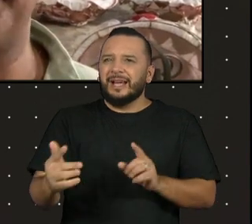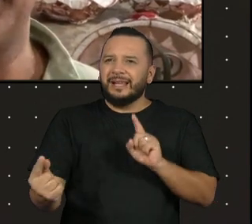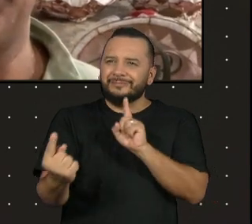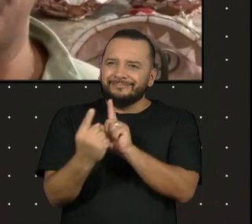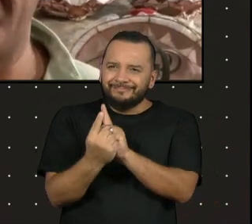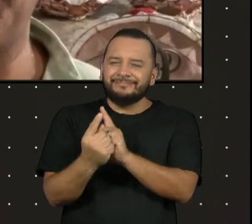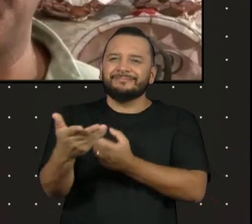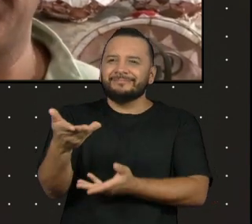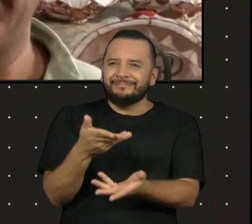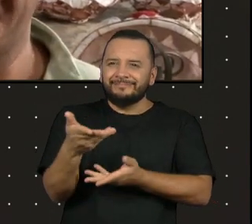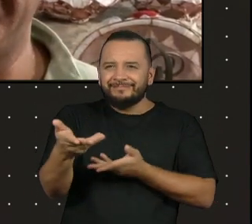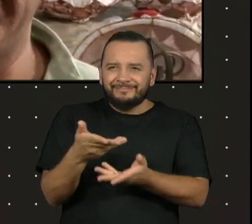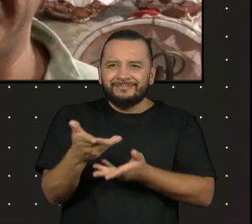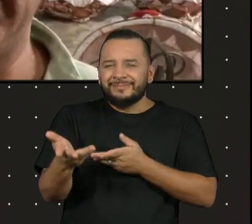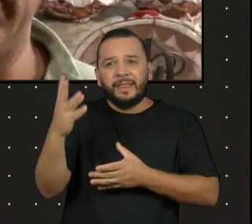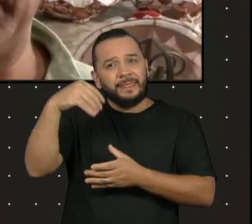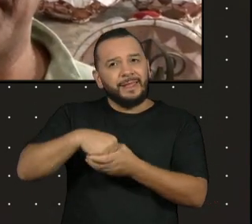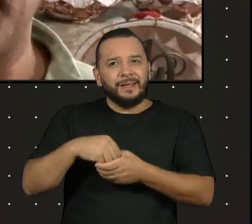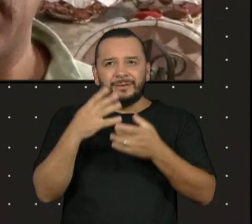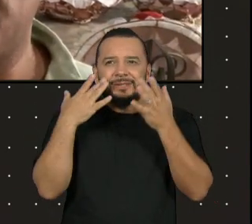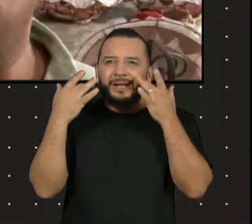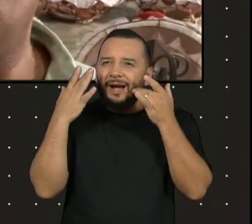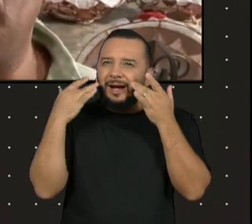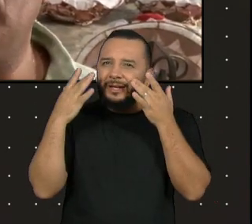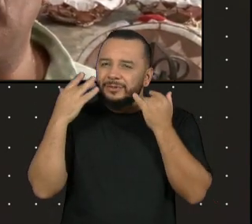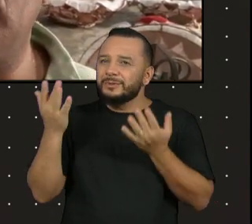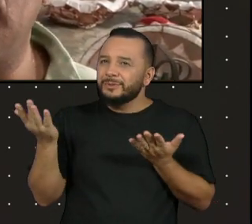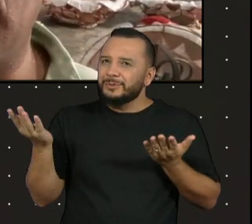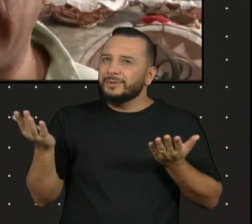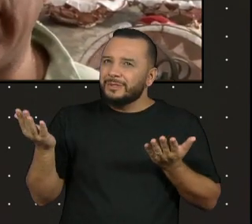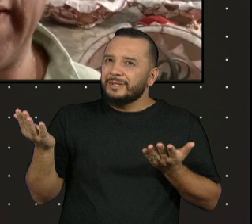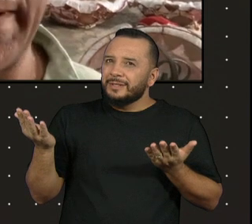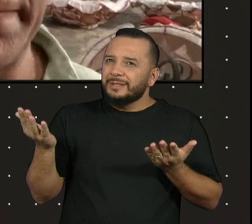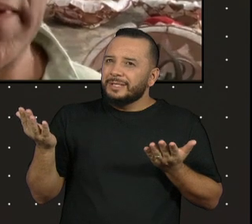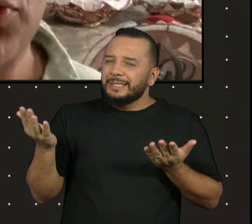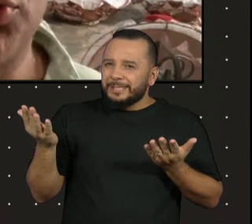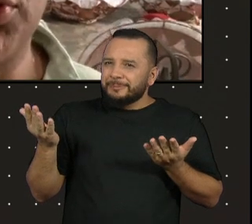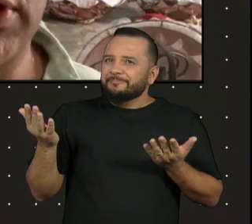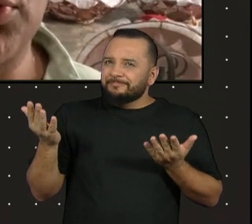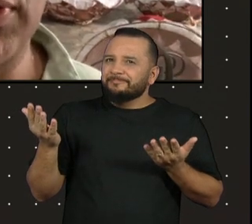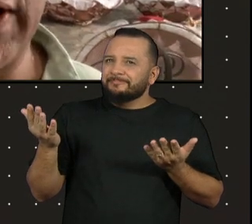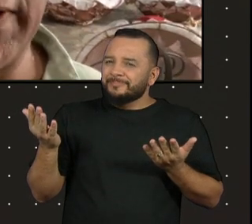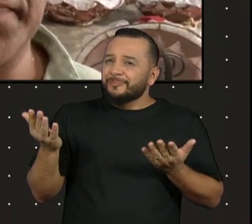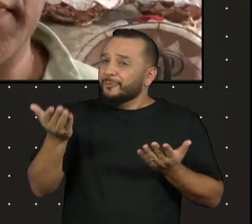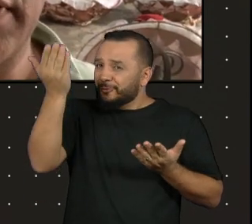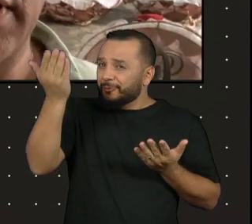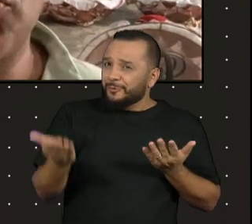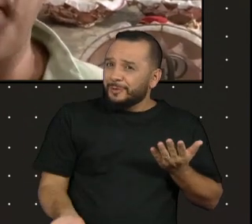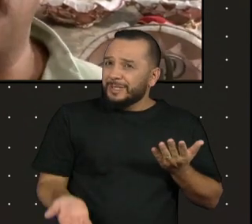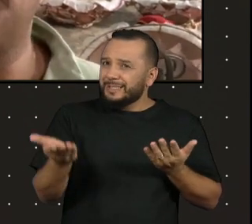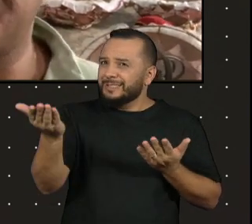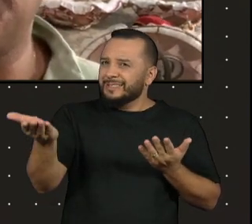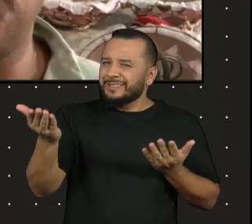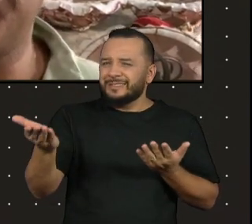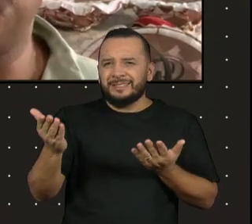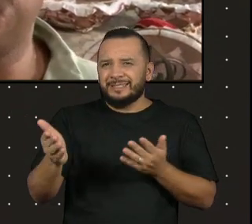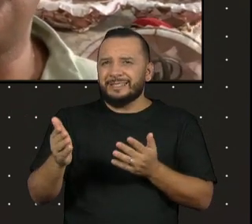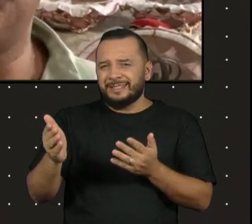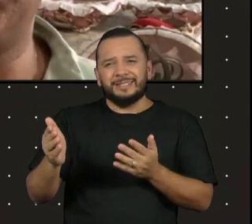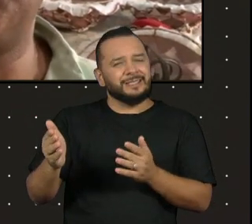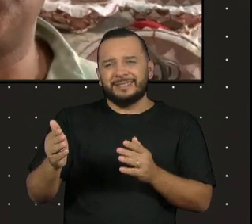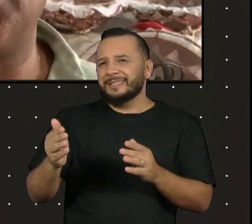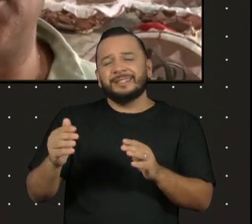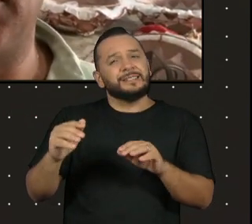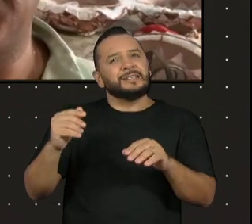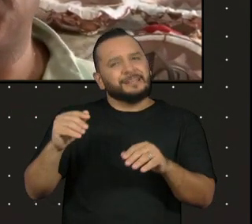Ágora, teatro e com toda a sua produção de conteúdo